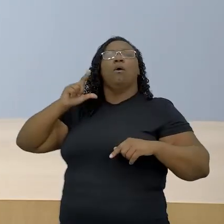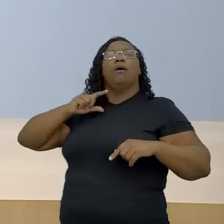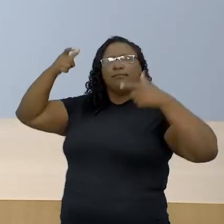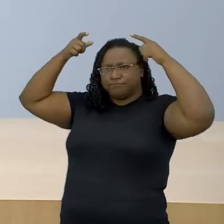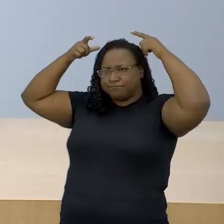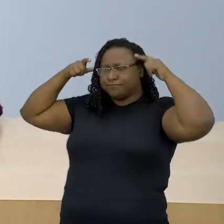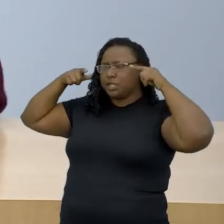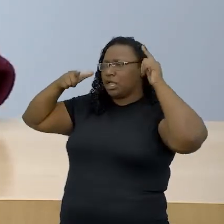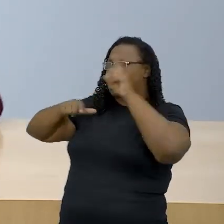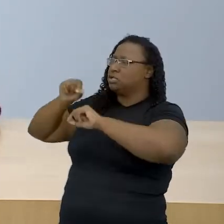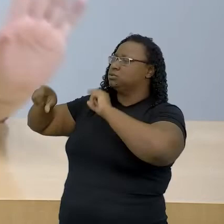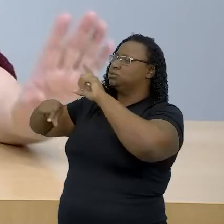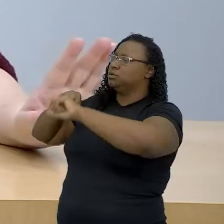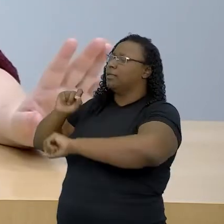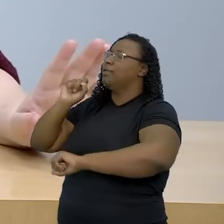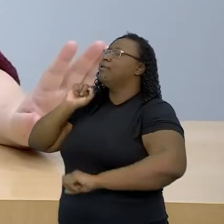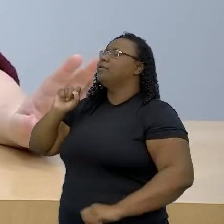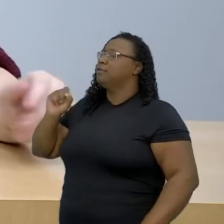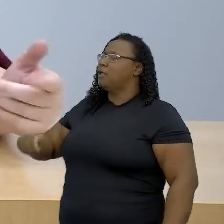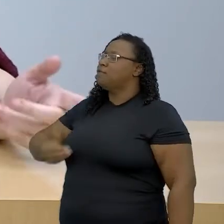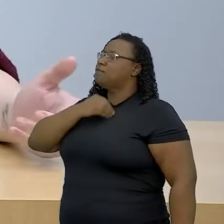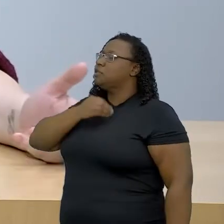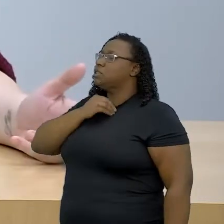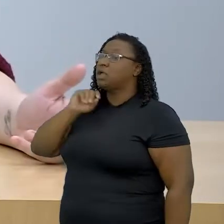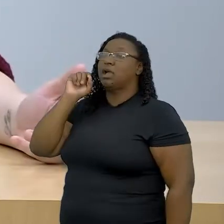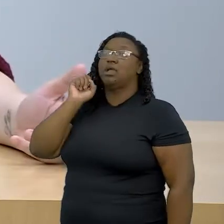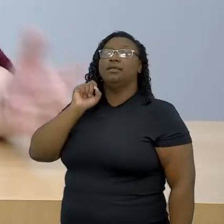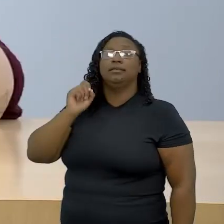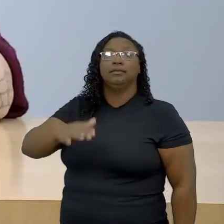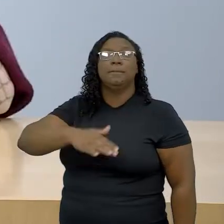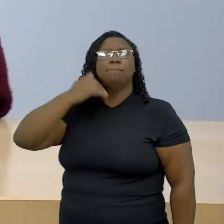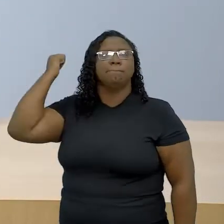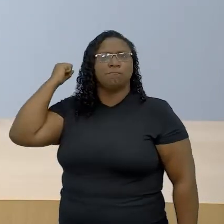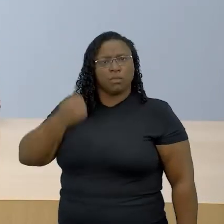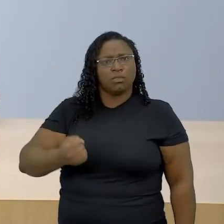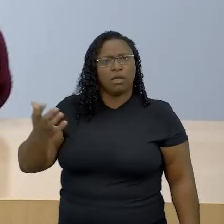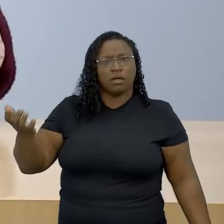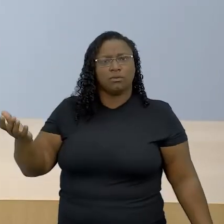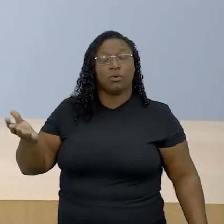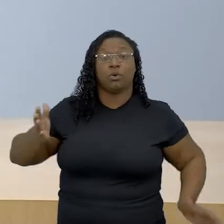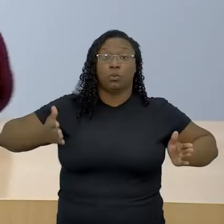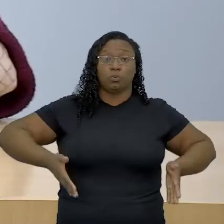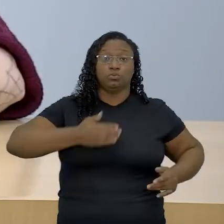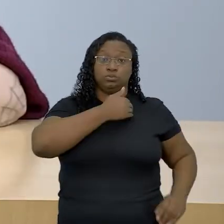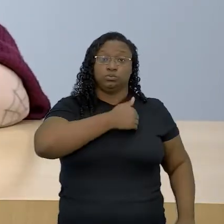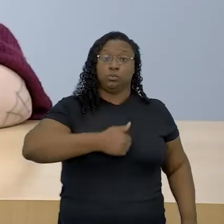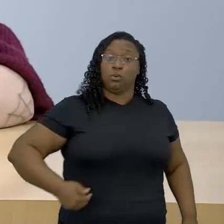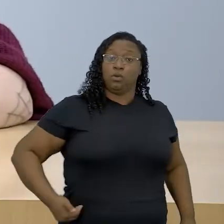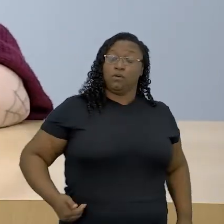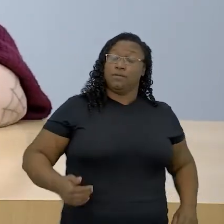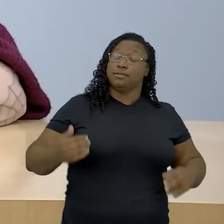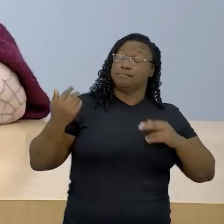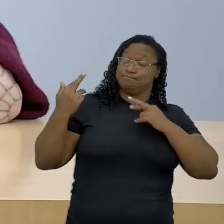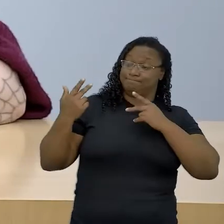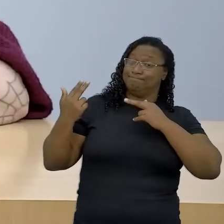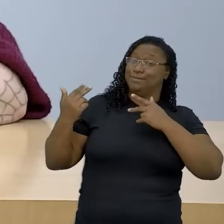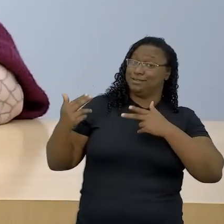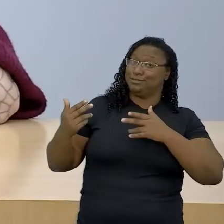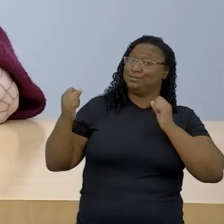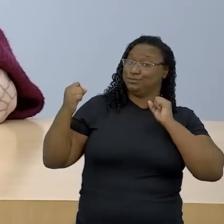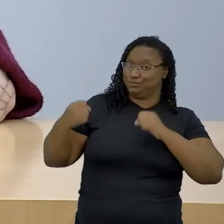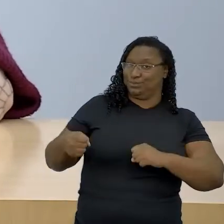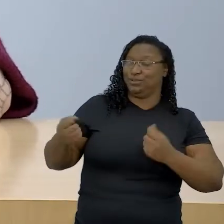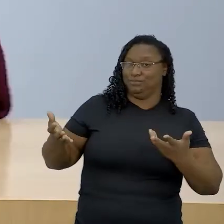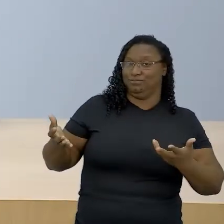quem ia viver e quem ele ia matar. Hoje, os governos gozam de um poder semelhante, diz o Foucault, muito